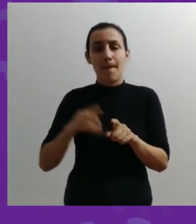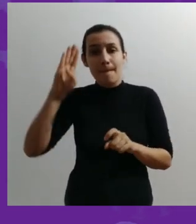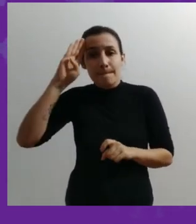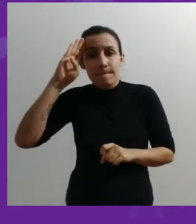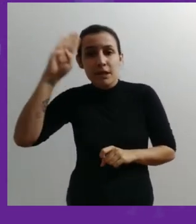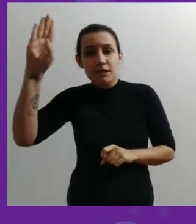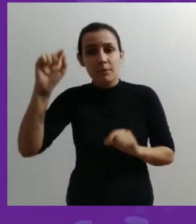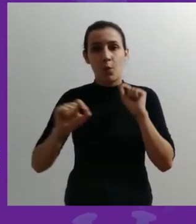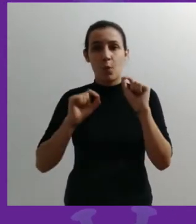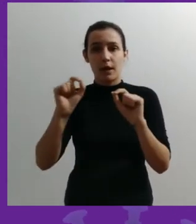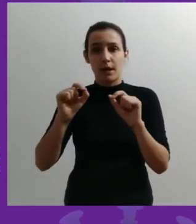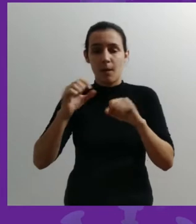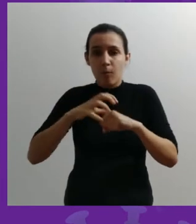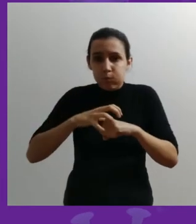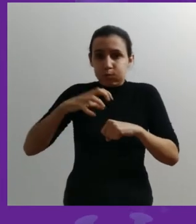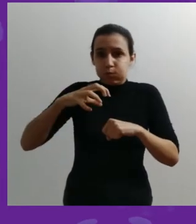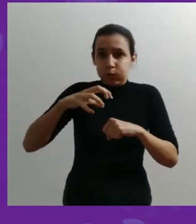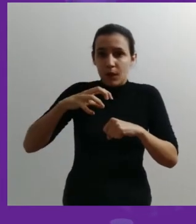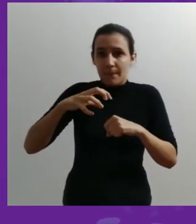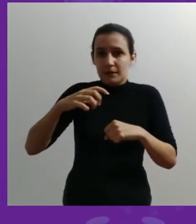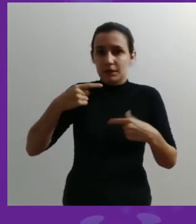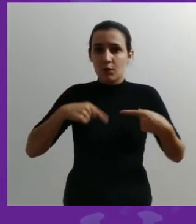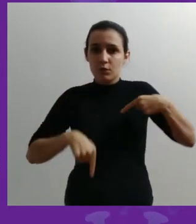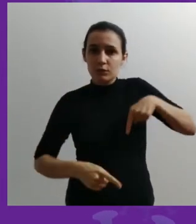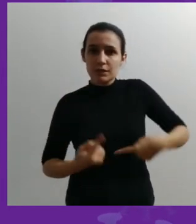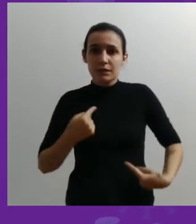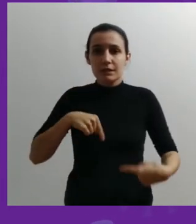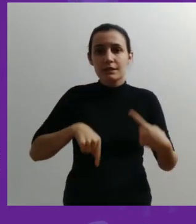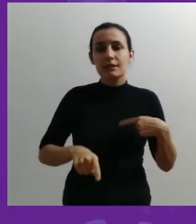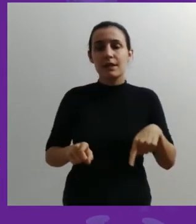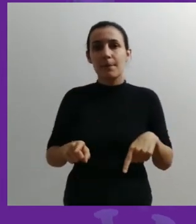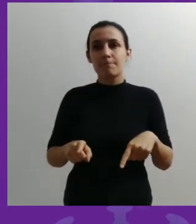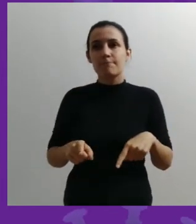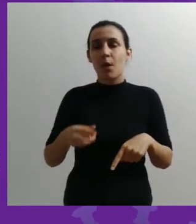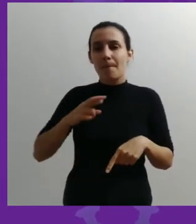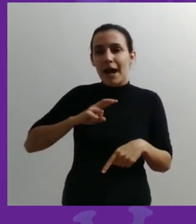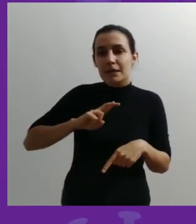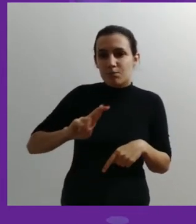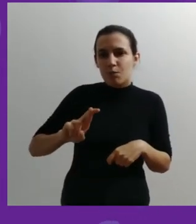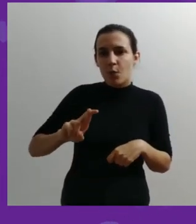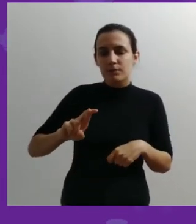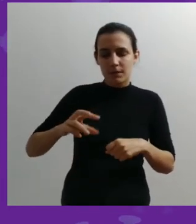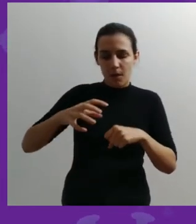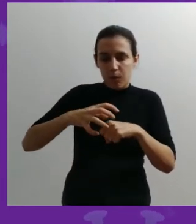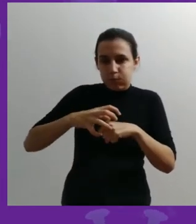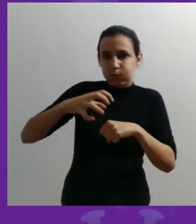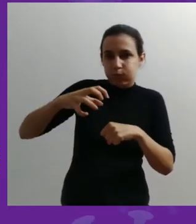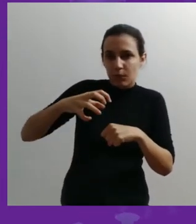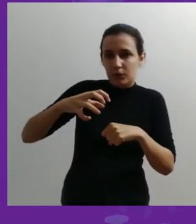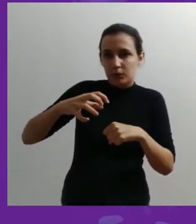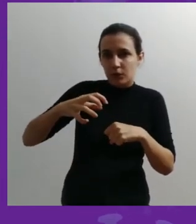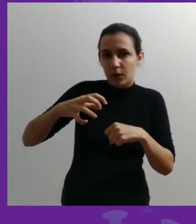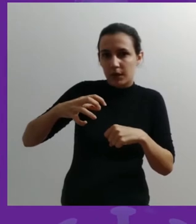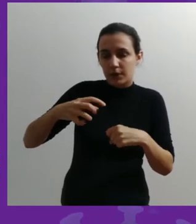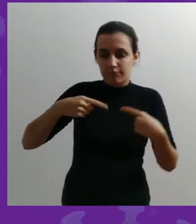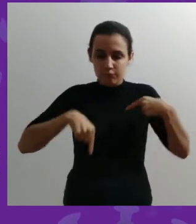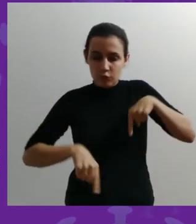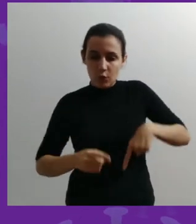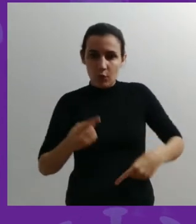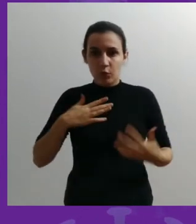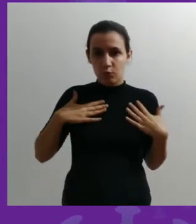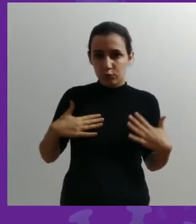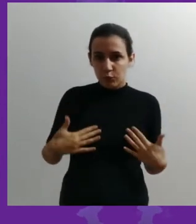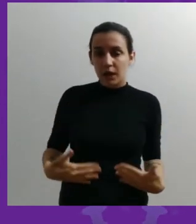principalmente uma inflamação sistêmica. Ela provoca uma resposta inflamatória no organismo e alguns